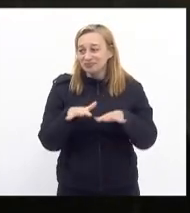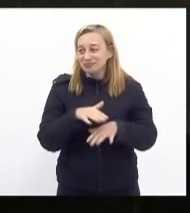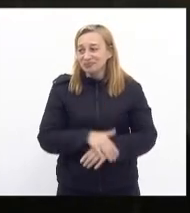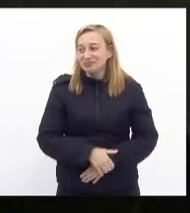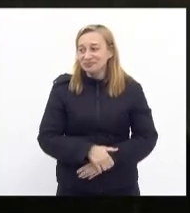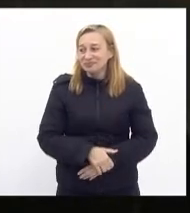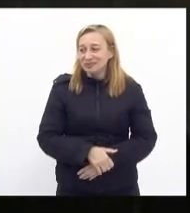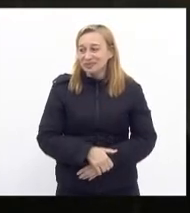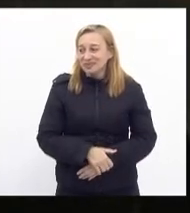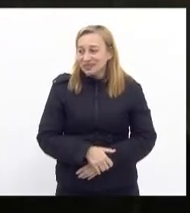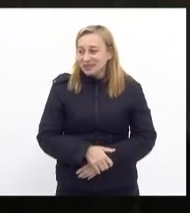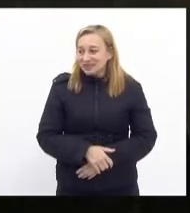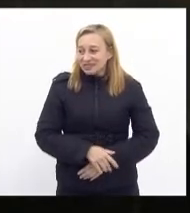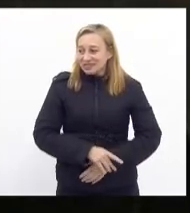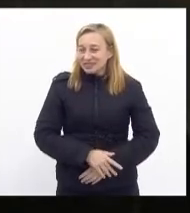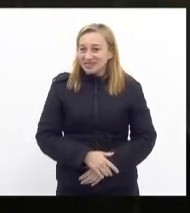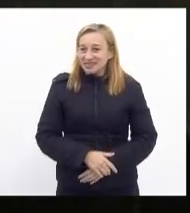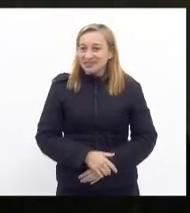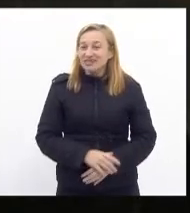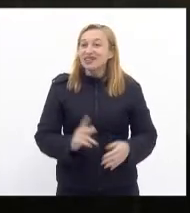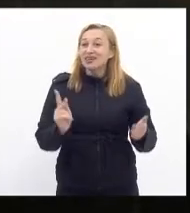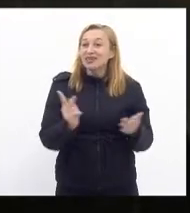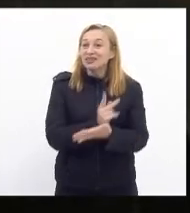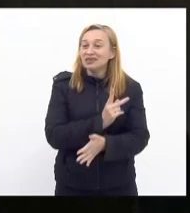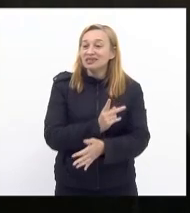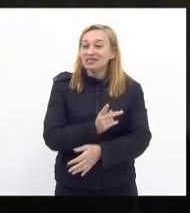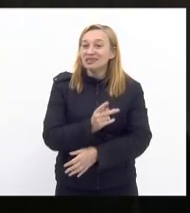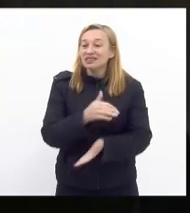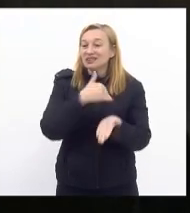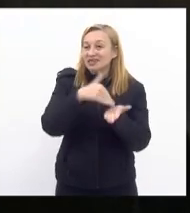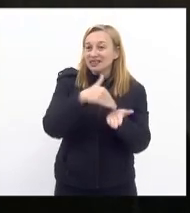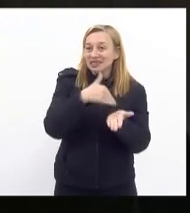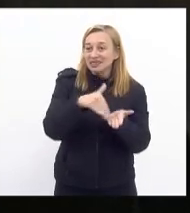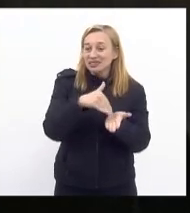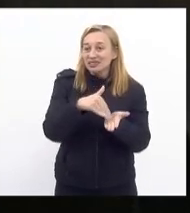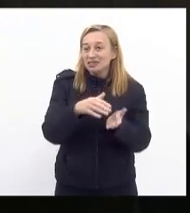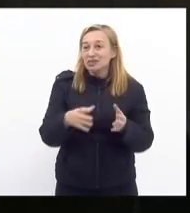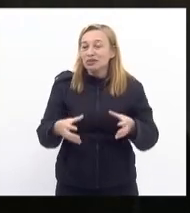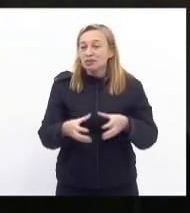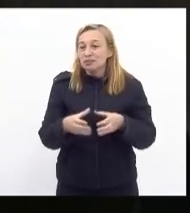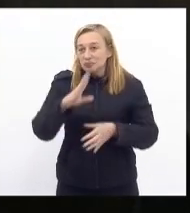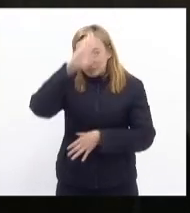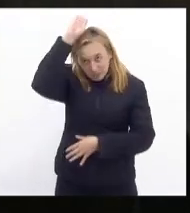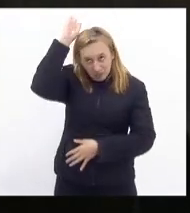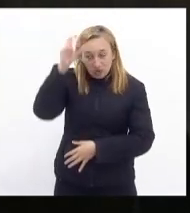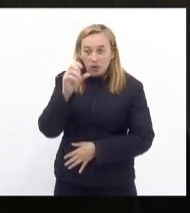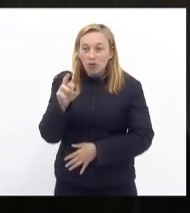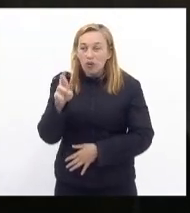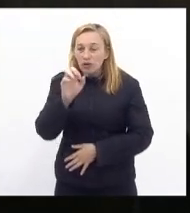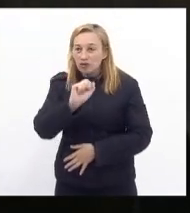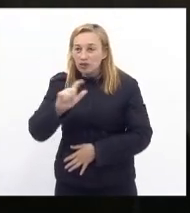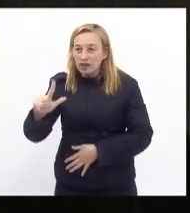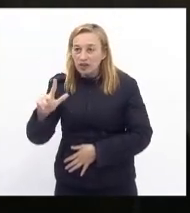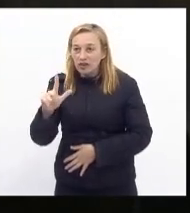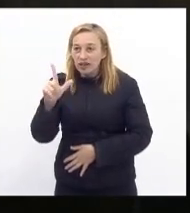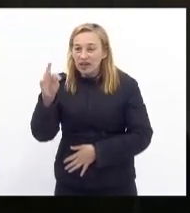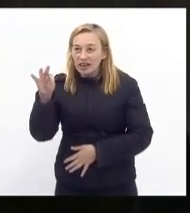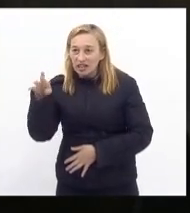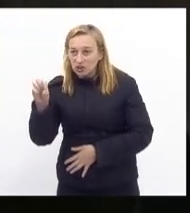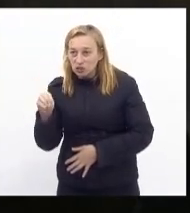o que que acontece hoje com o secretário do bombeiro coronel Leandro colocando a corrigidoria